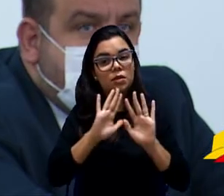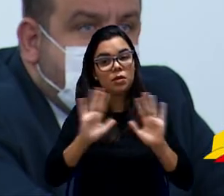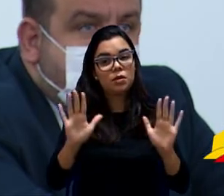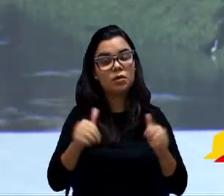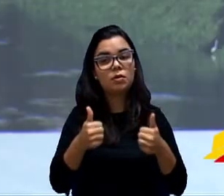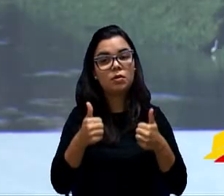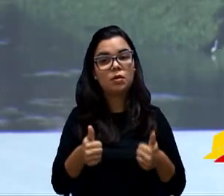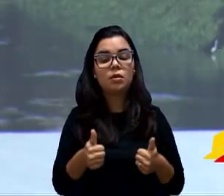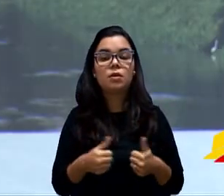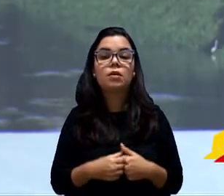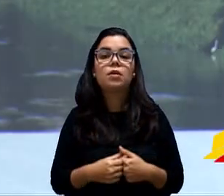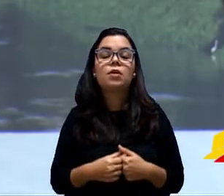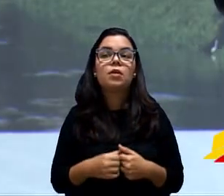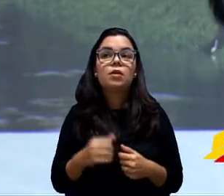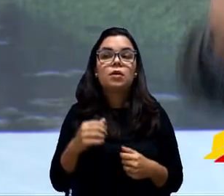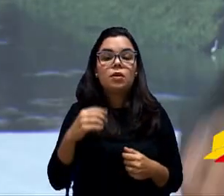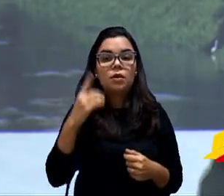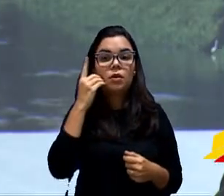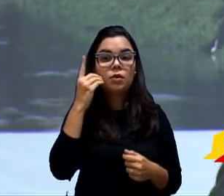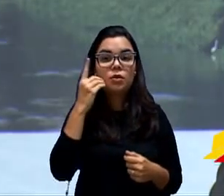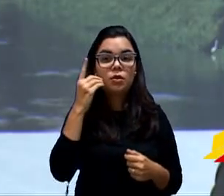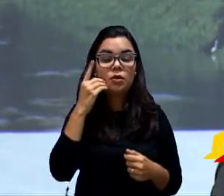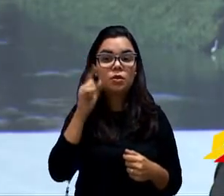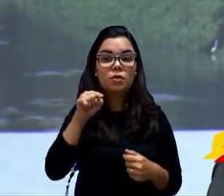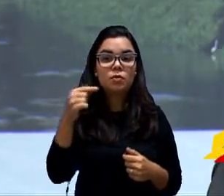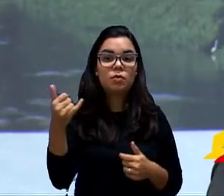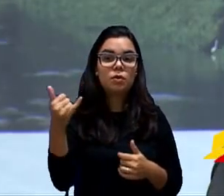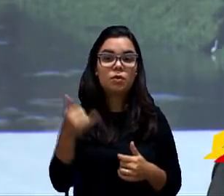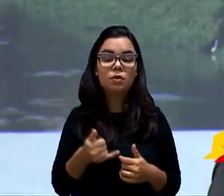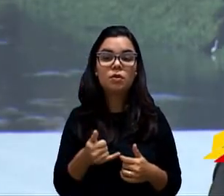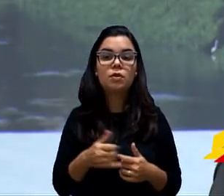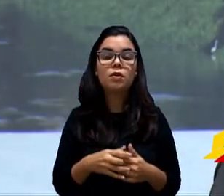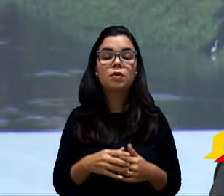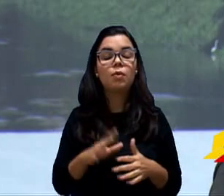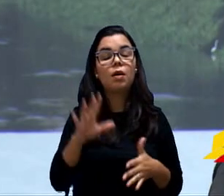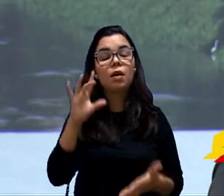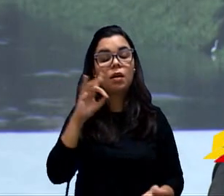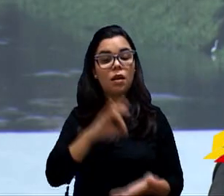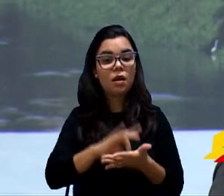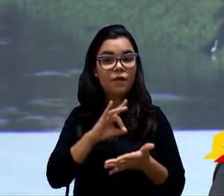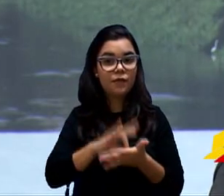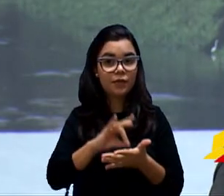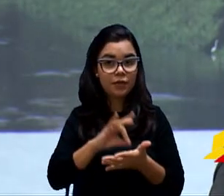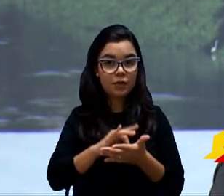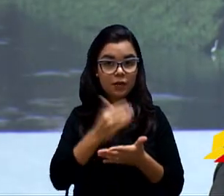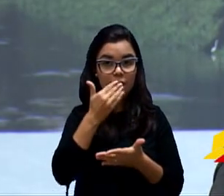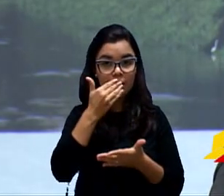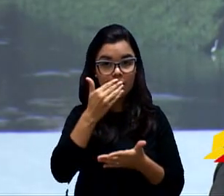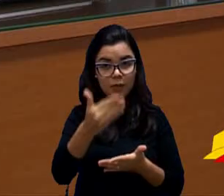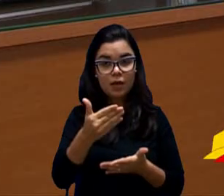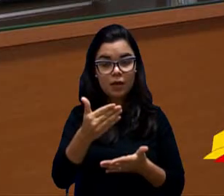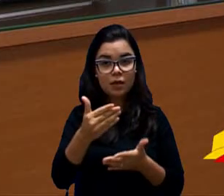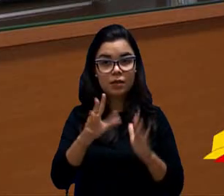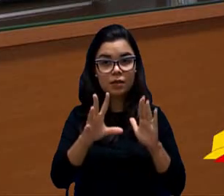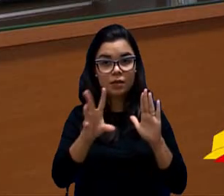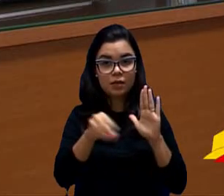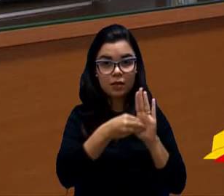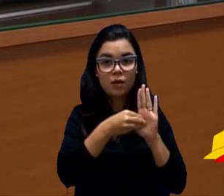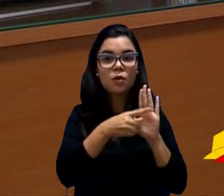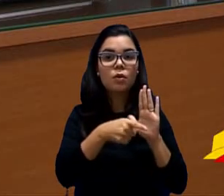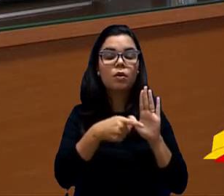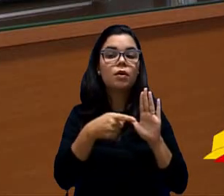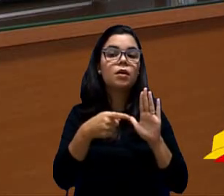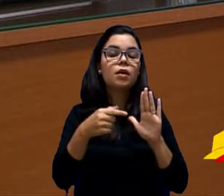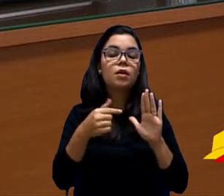Obrigado, Fausto. Vereador Dini, depois o Dila. Na verdade, o que o vereador Pérez está colocando, em